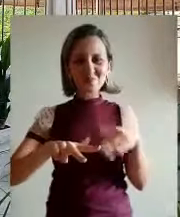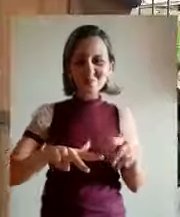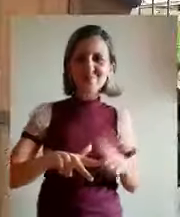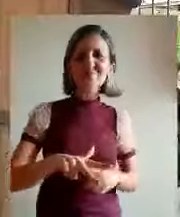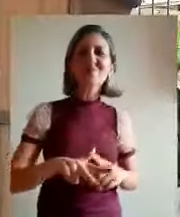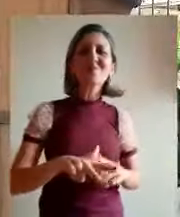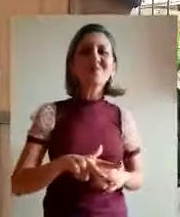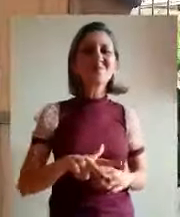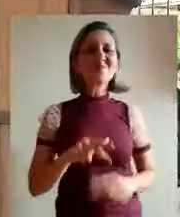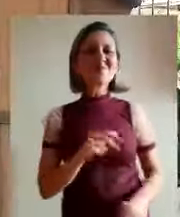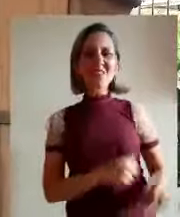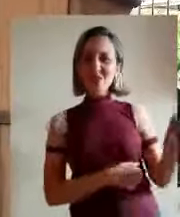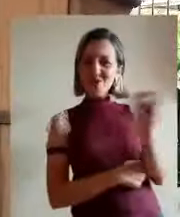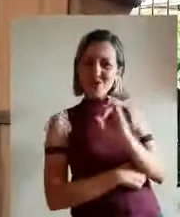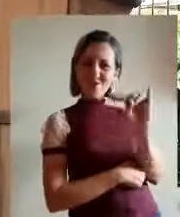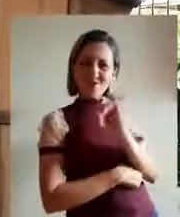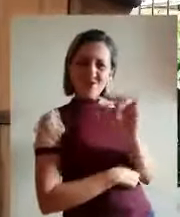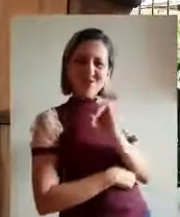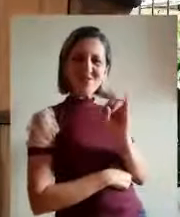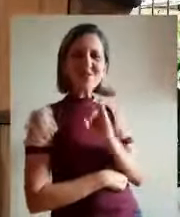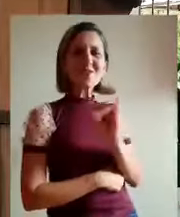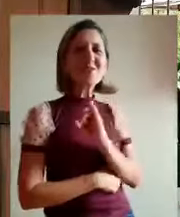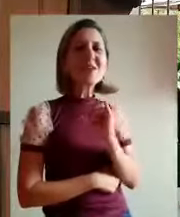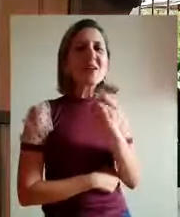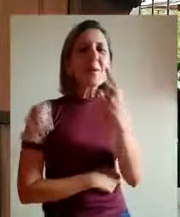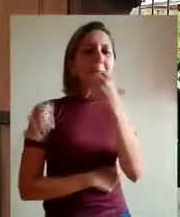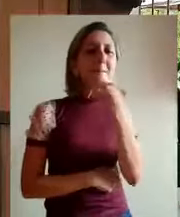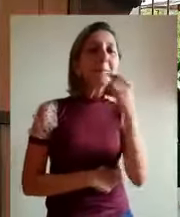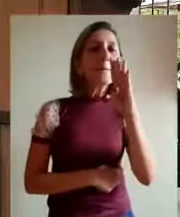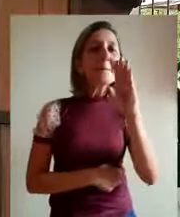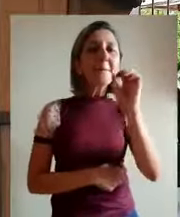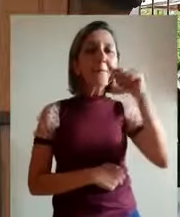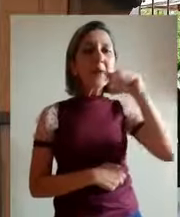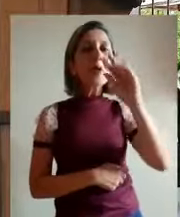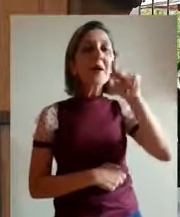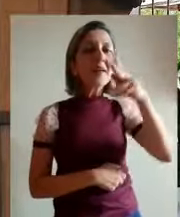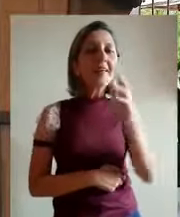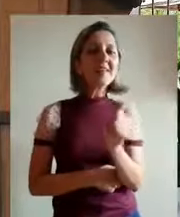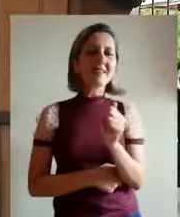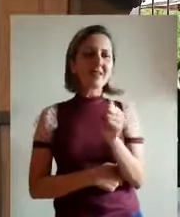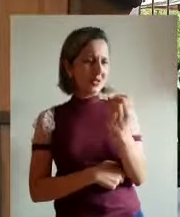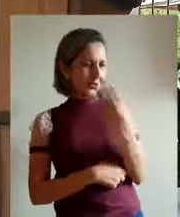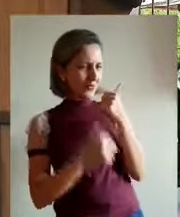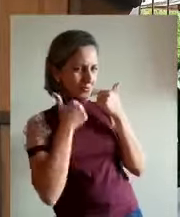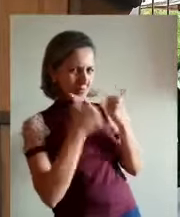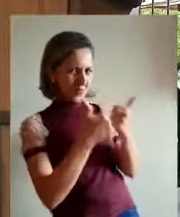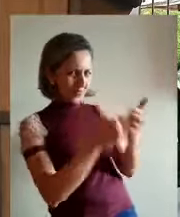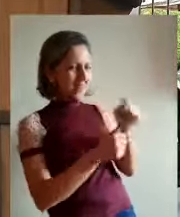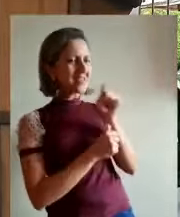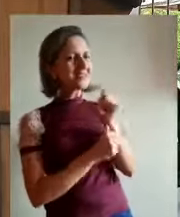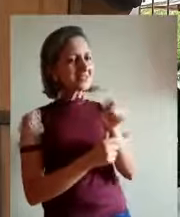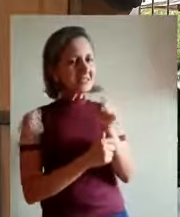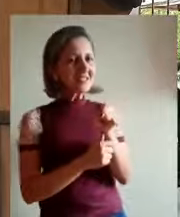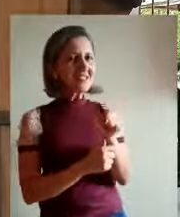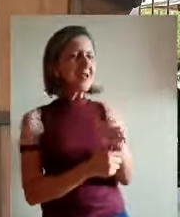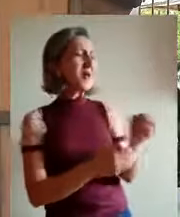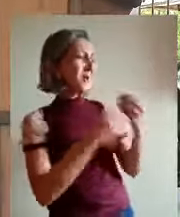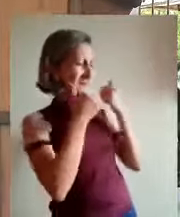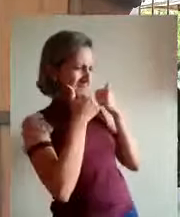Oi, Moquinha, tudo bem com você? Tudo bem! Nossa, que